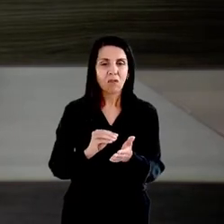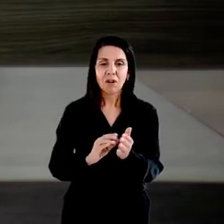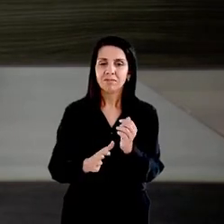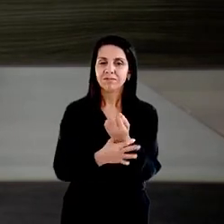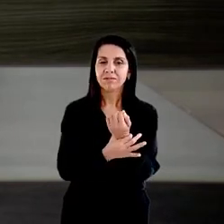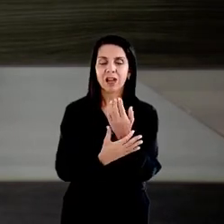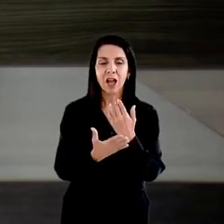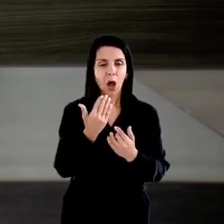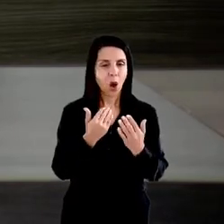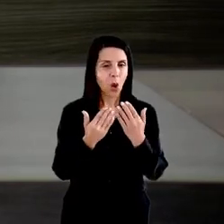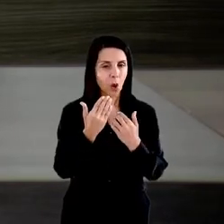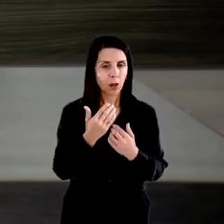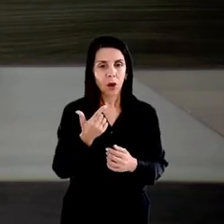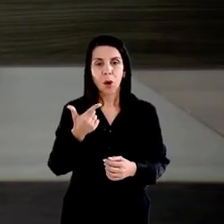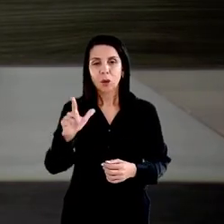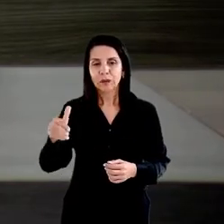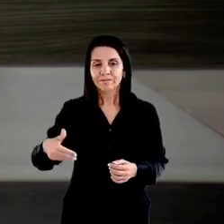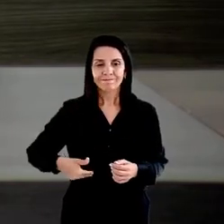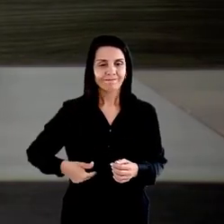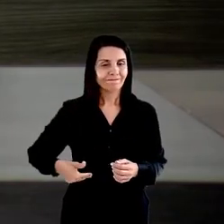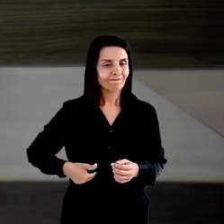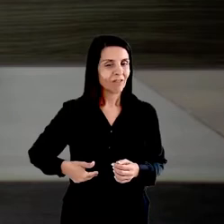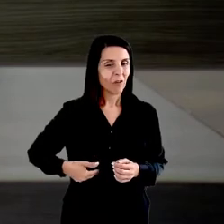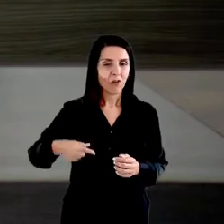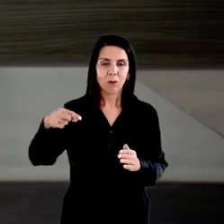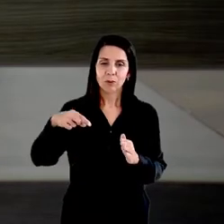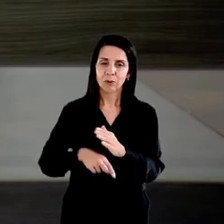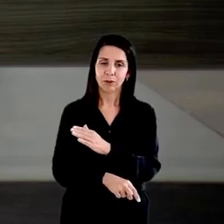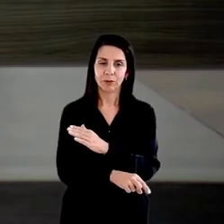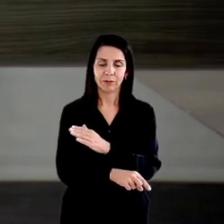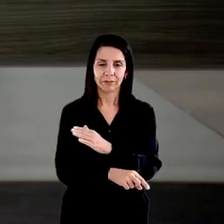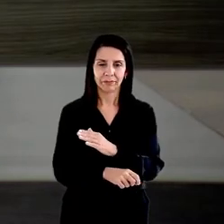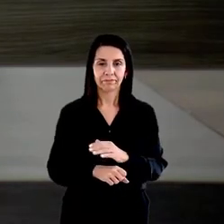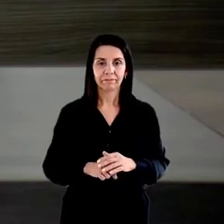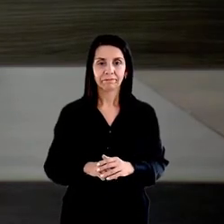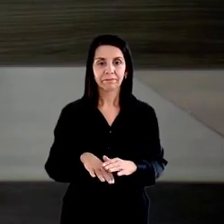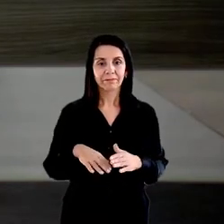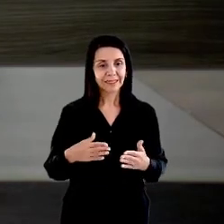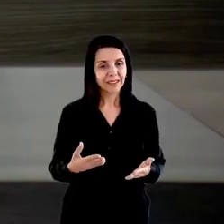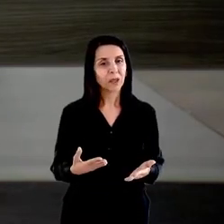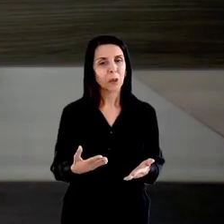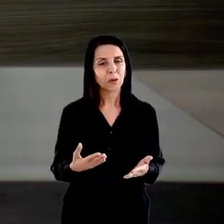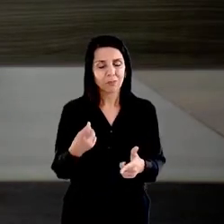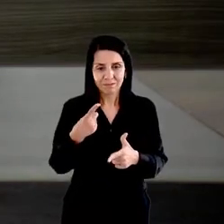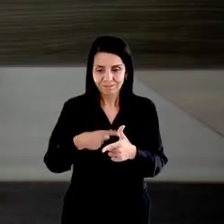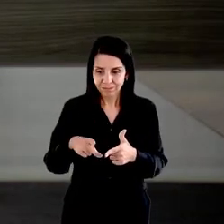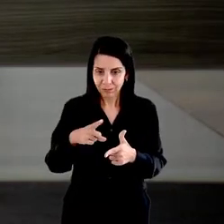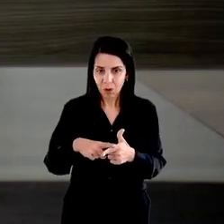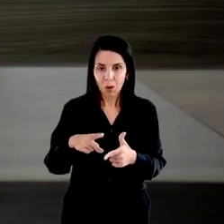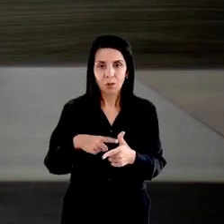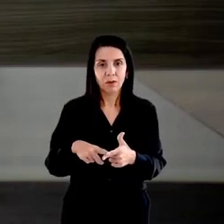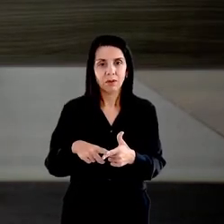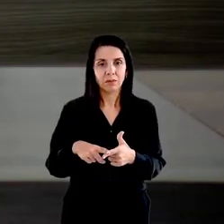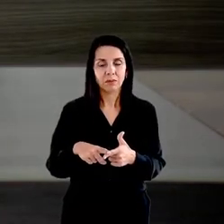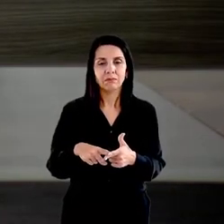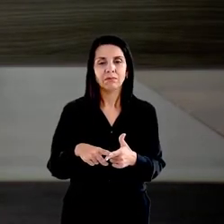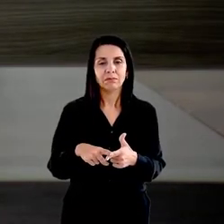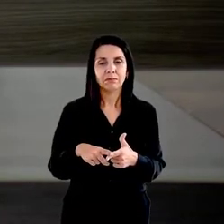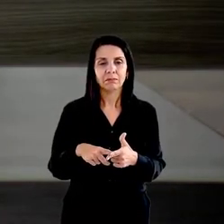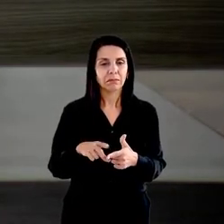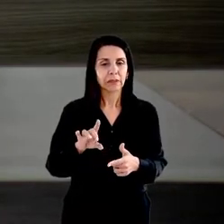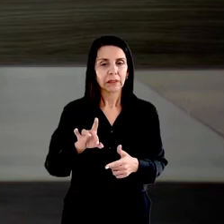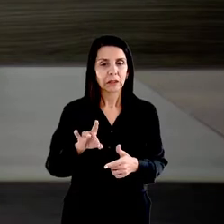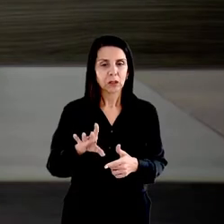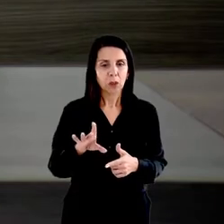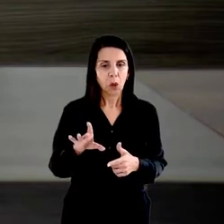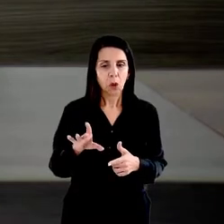fome, a forma mais severa de insegurança alimentar. Portanto, esse flagelo não está restrito à população